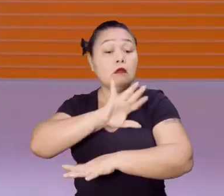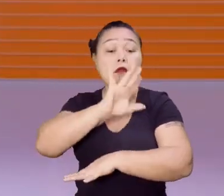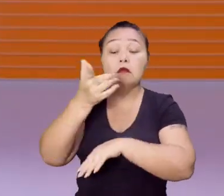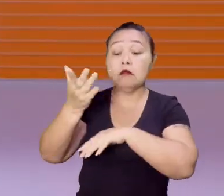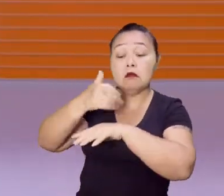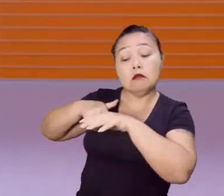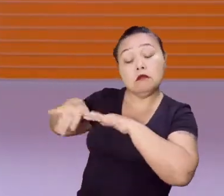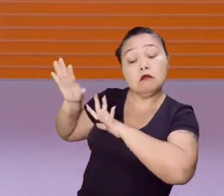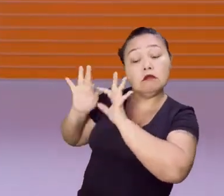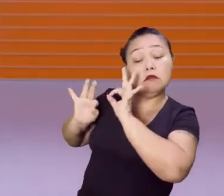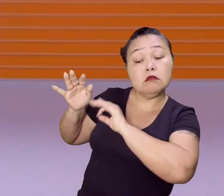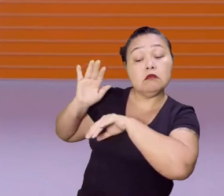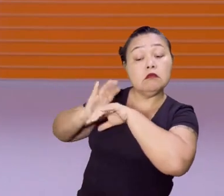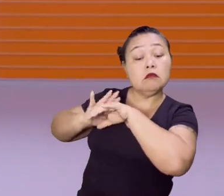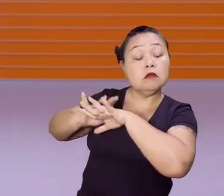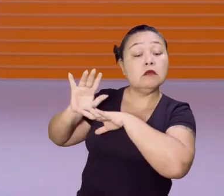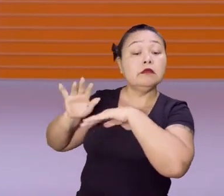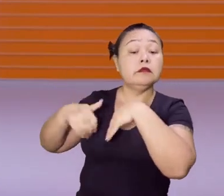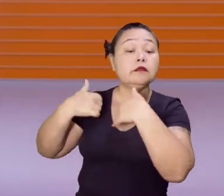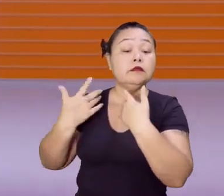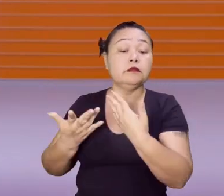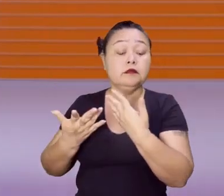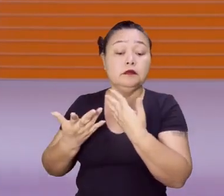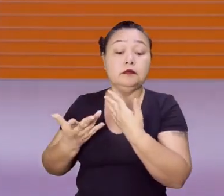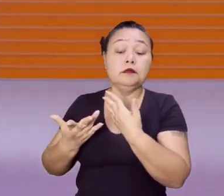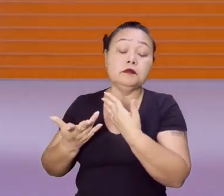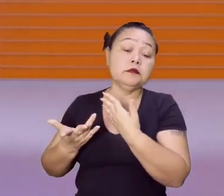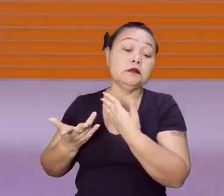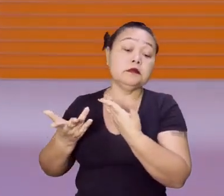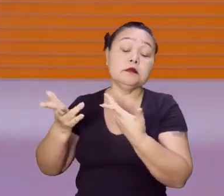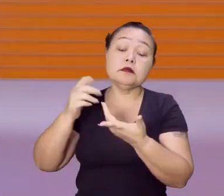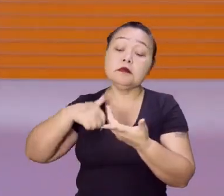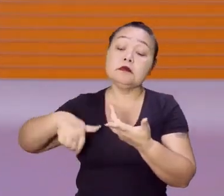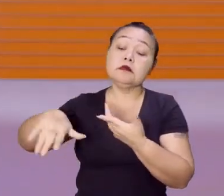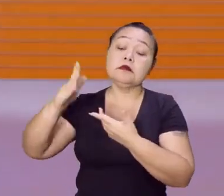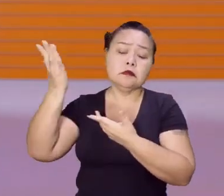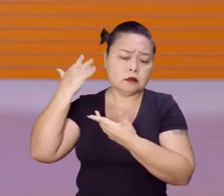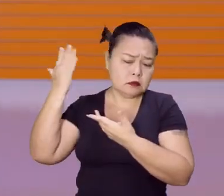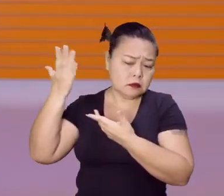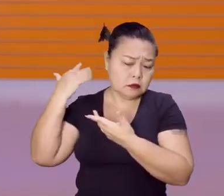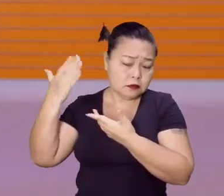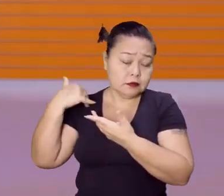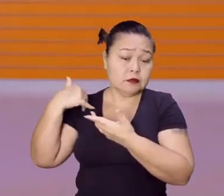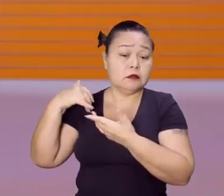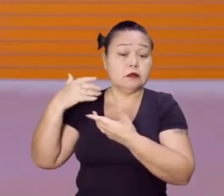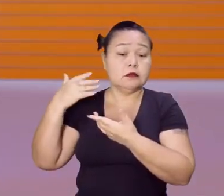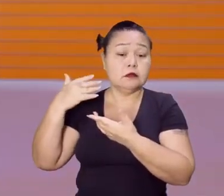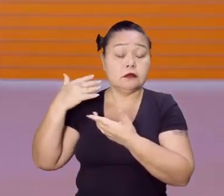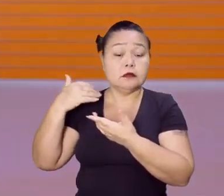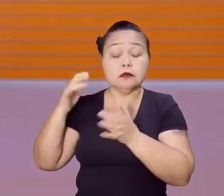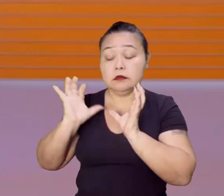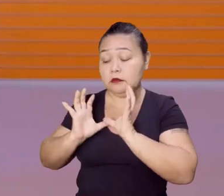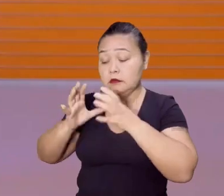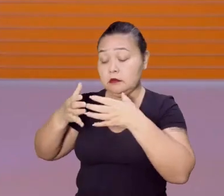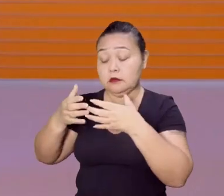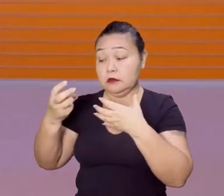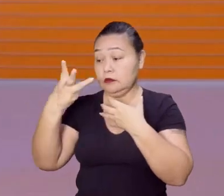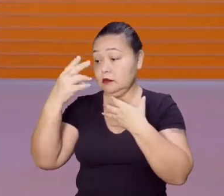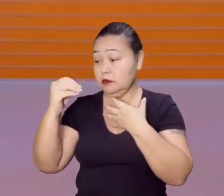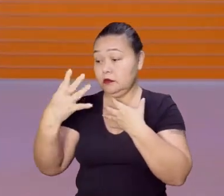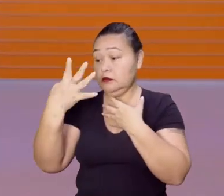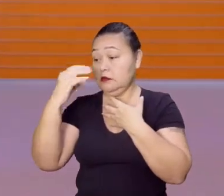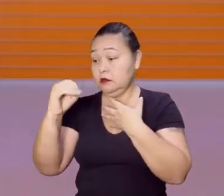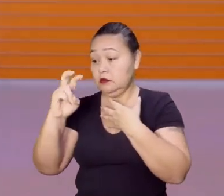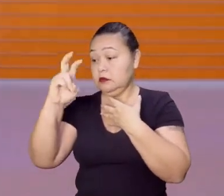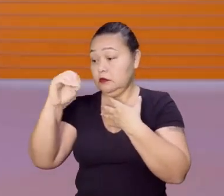gerenciamento. Então, lá, aquelas atividades que antes demandavam uma equipe de 30,